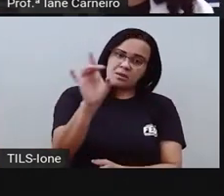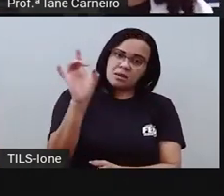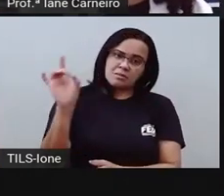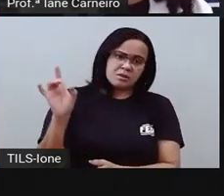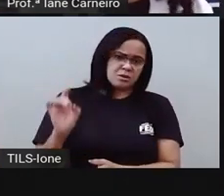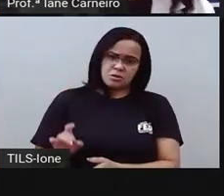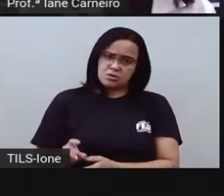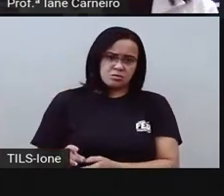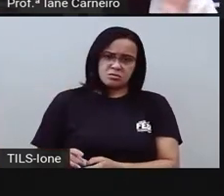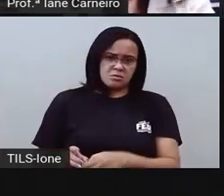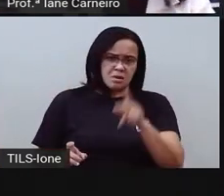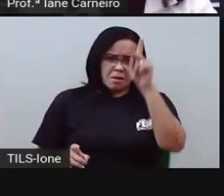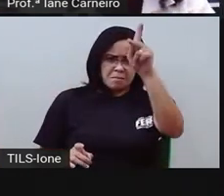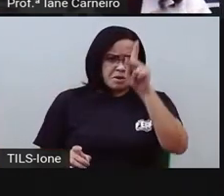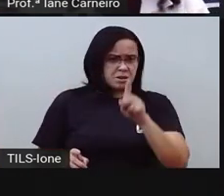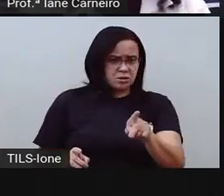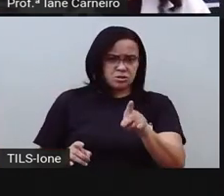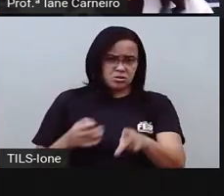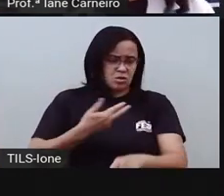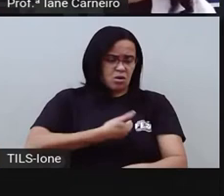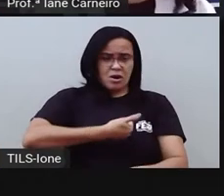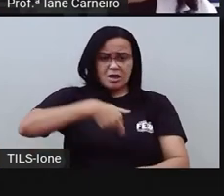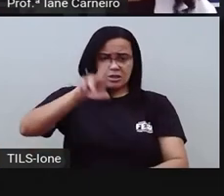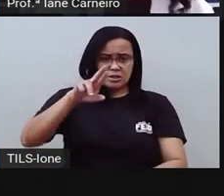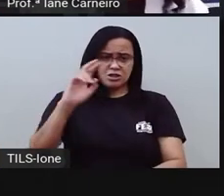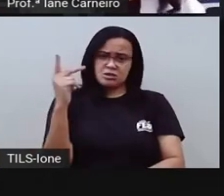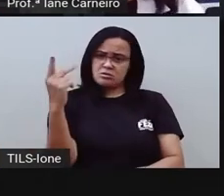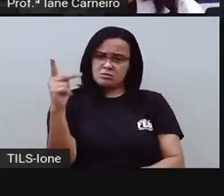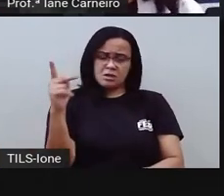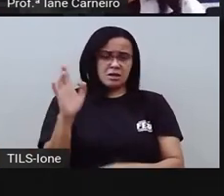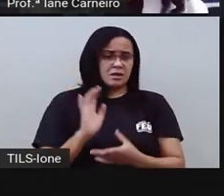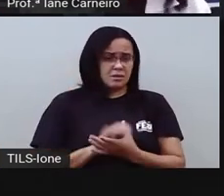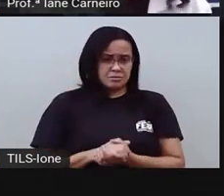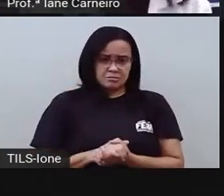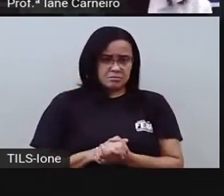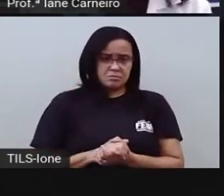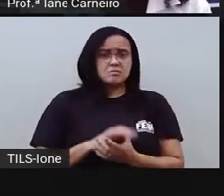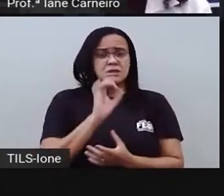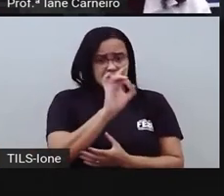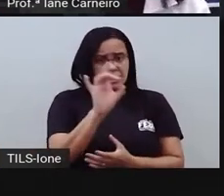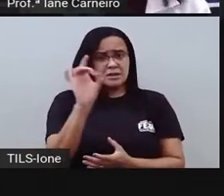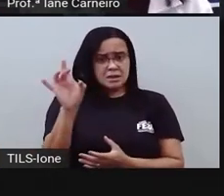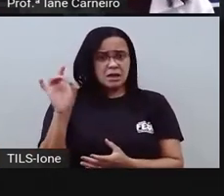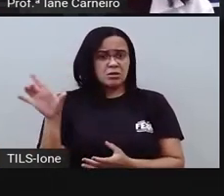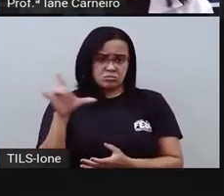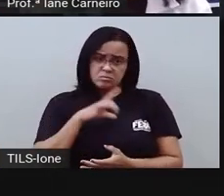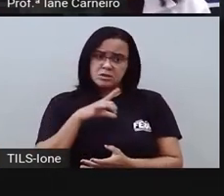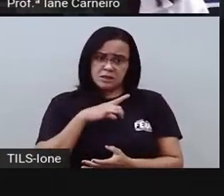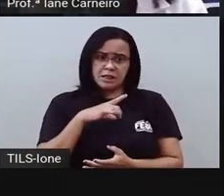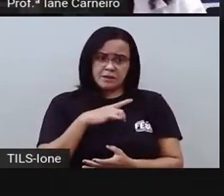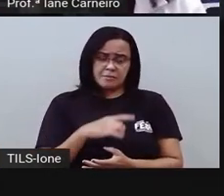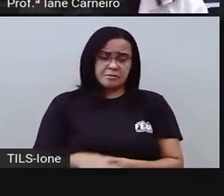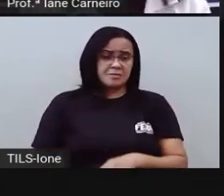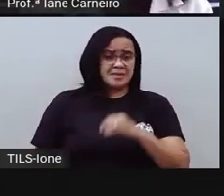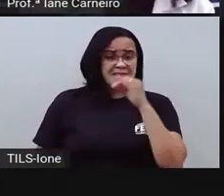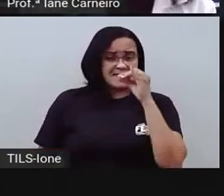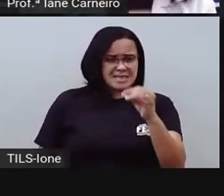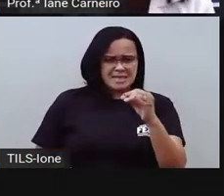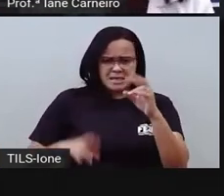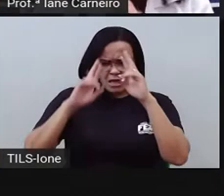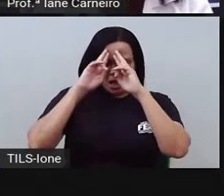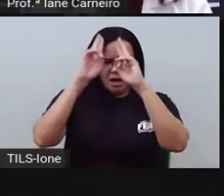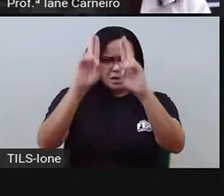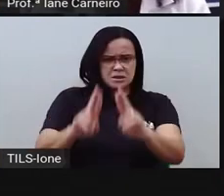religião, né? Que só aquela religião é perfeita e é aceita. Então, quando a pessoa não respeita, né?